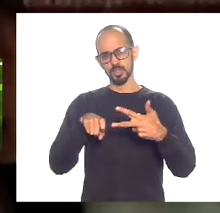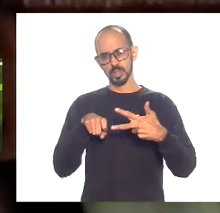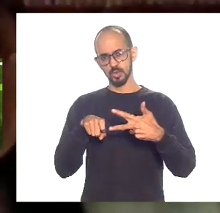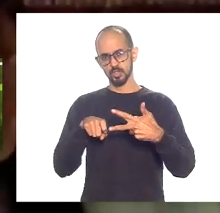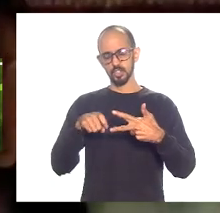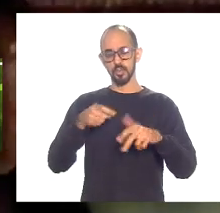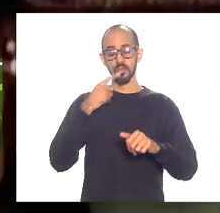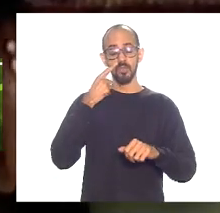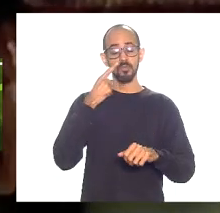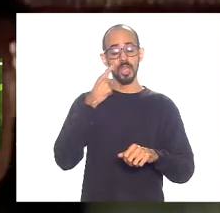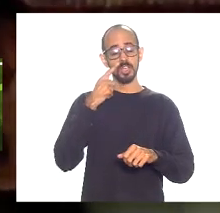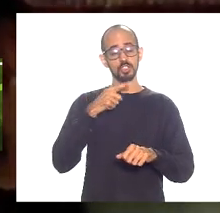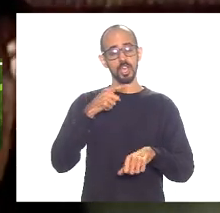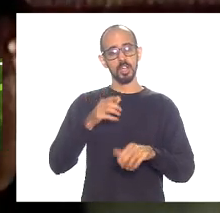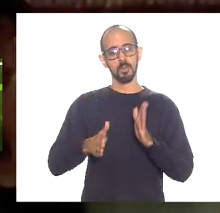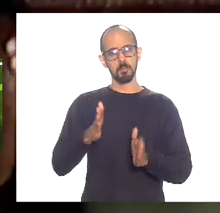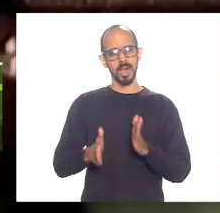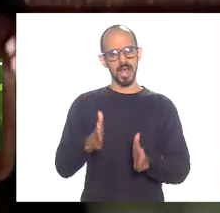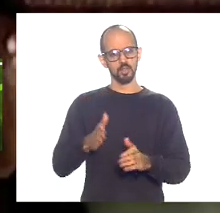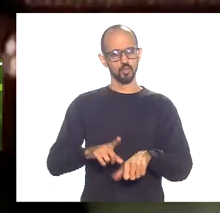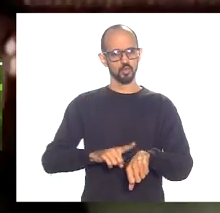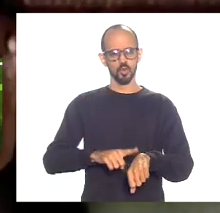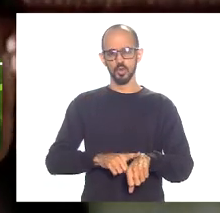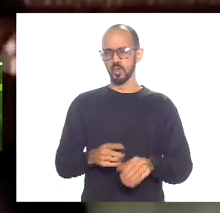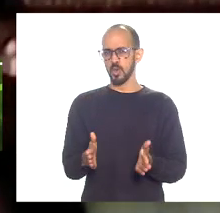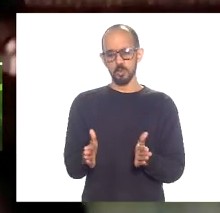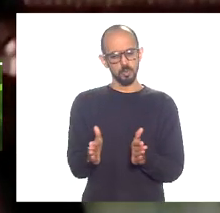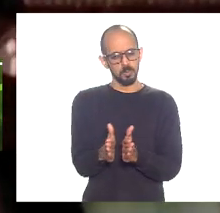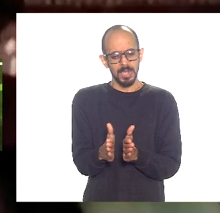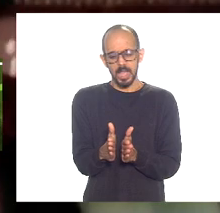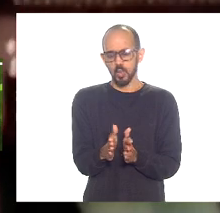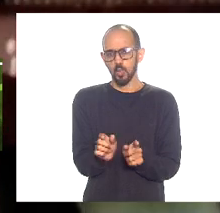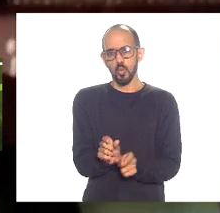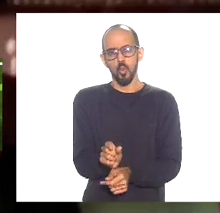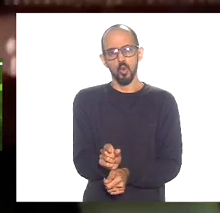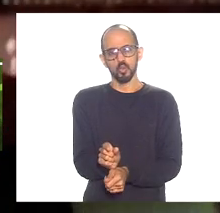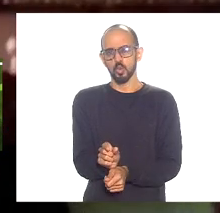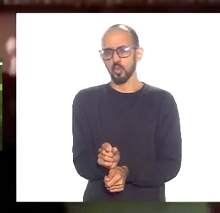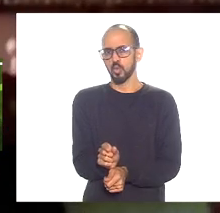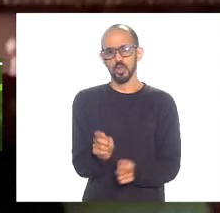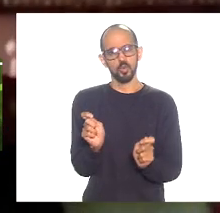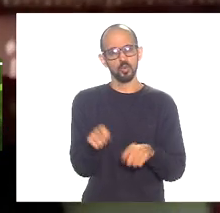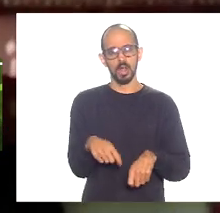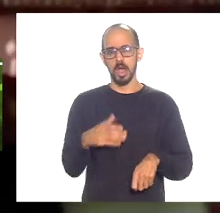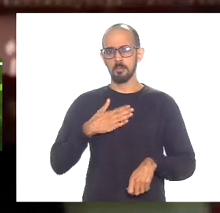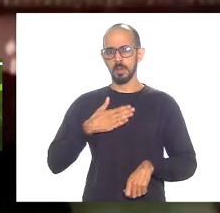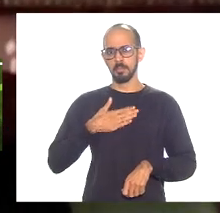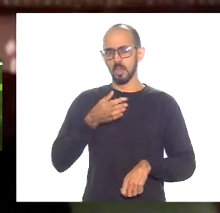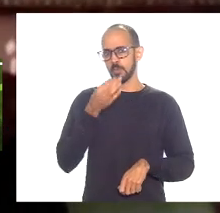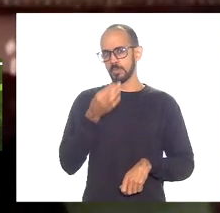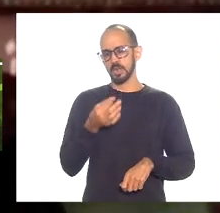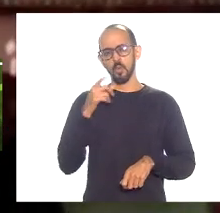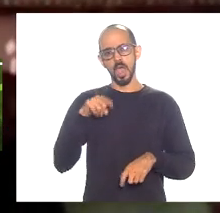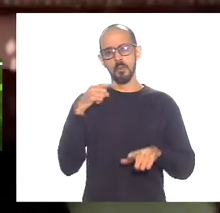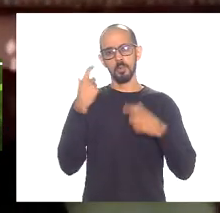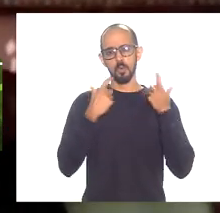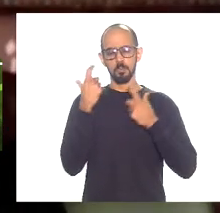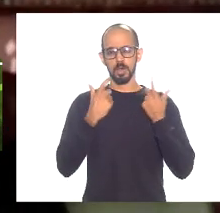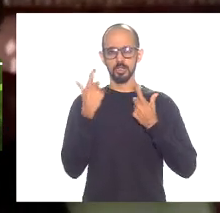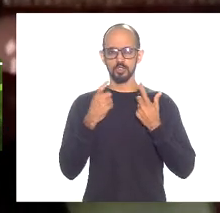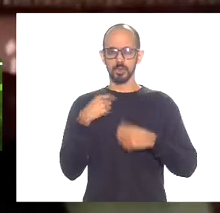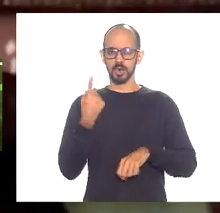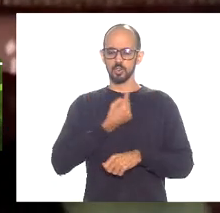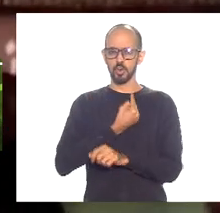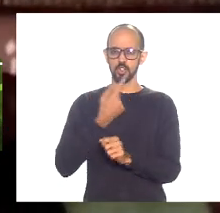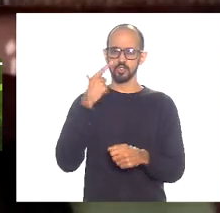prazo tão pequeno né um assodamento que a meu ver é preocupante para que